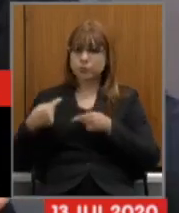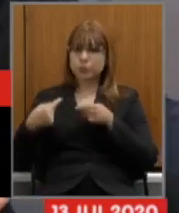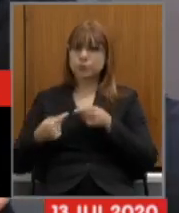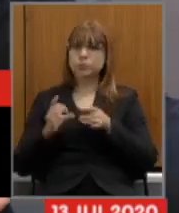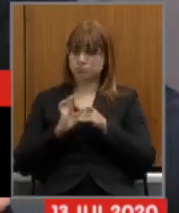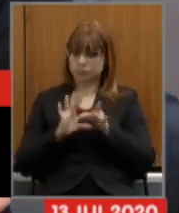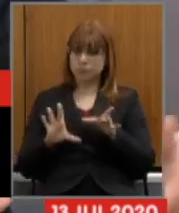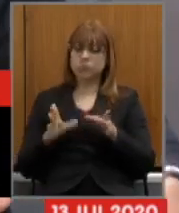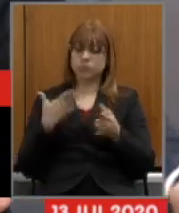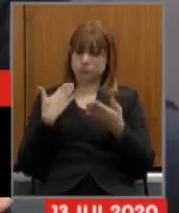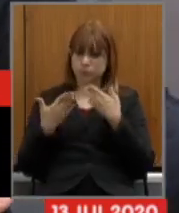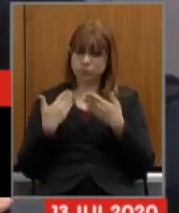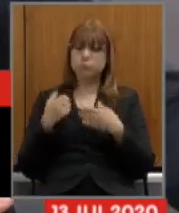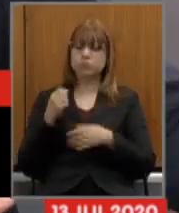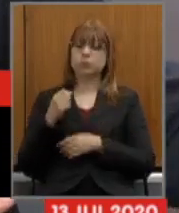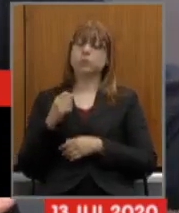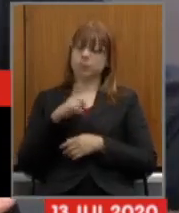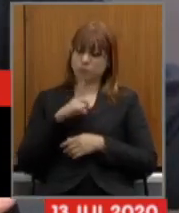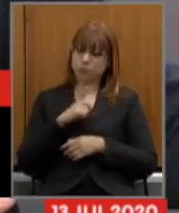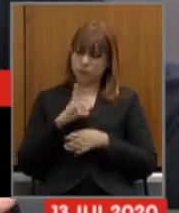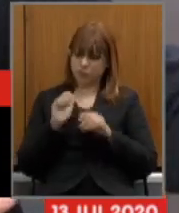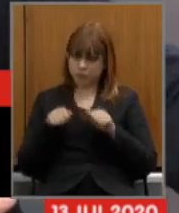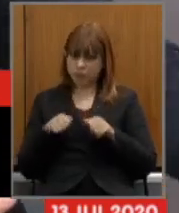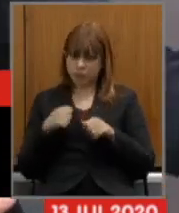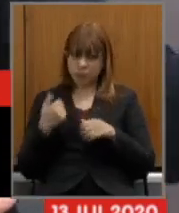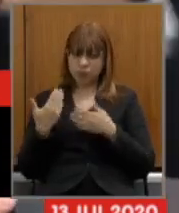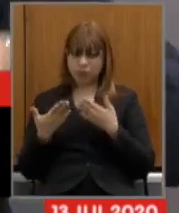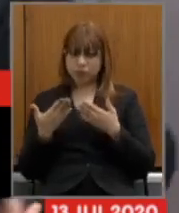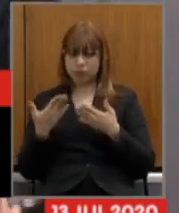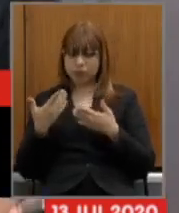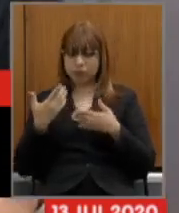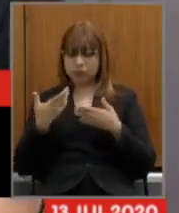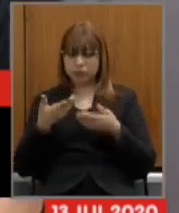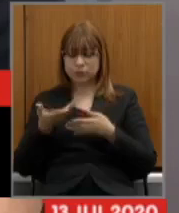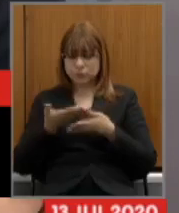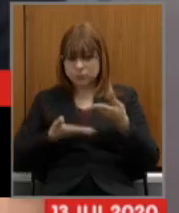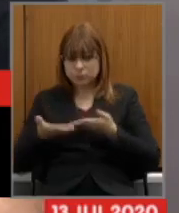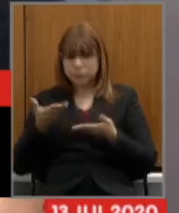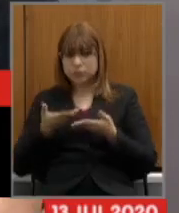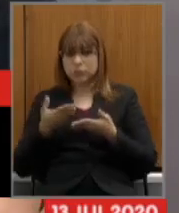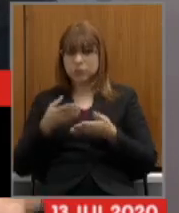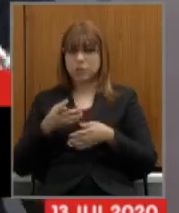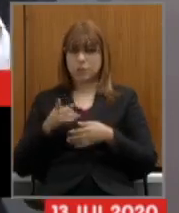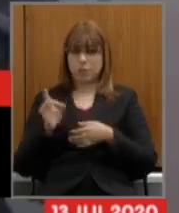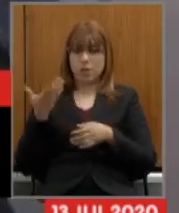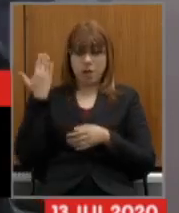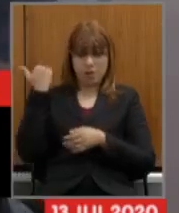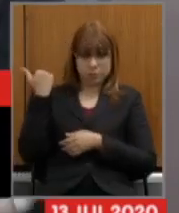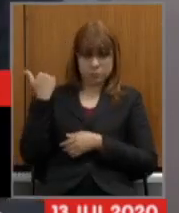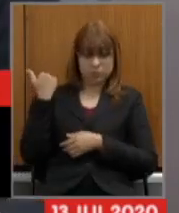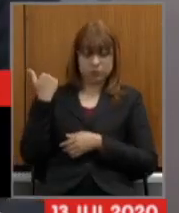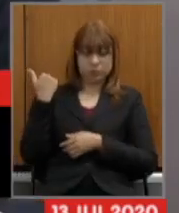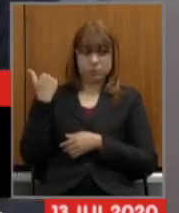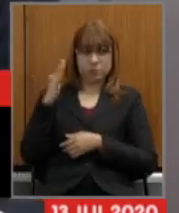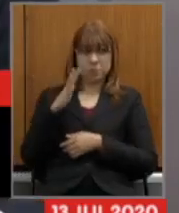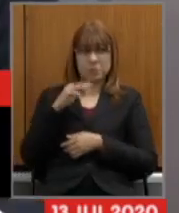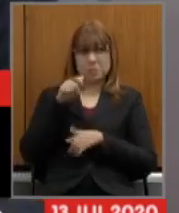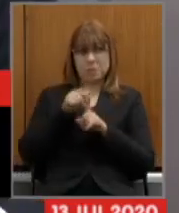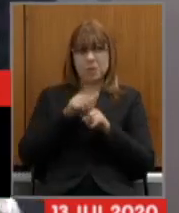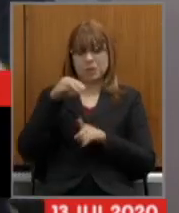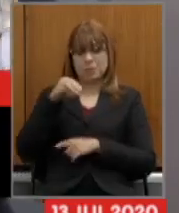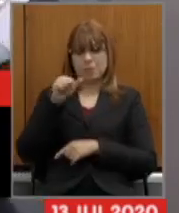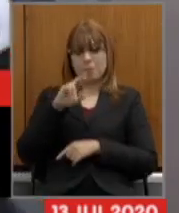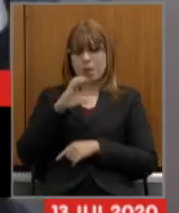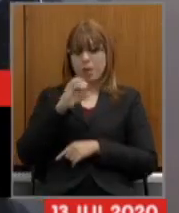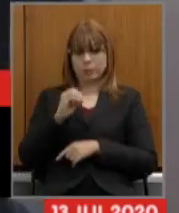espaço para o diálogo há espaço para o debate a reforma não foi enviada antes a reforma estava pronta por volta ali de março deste